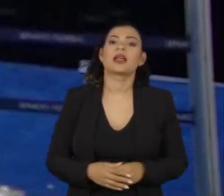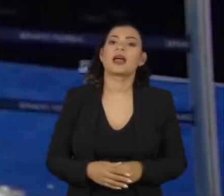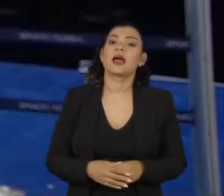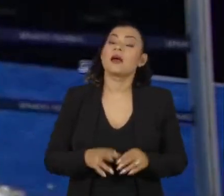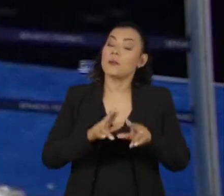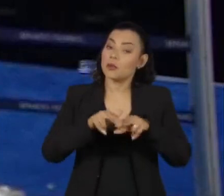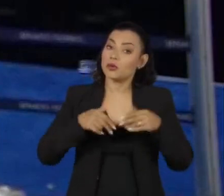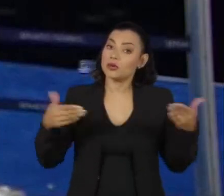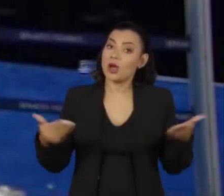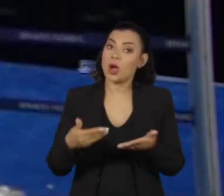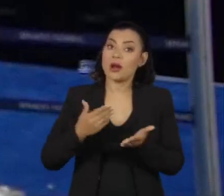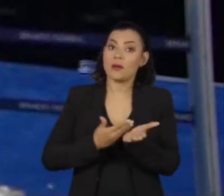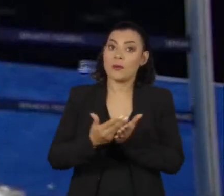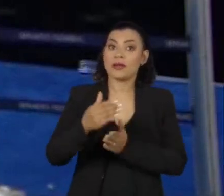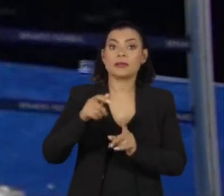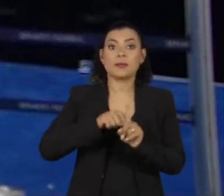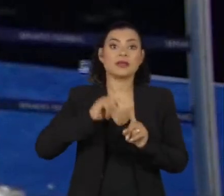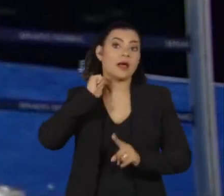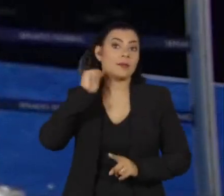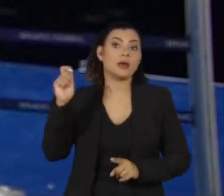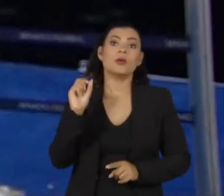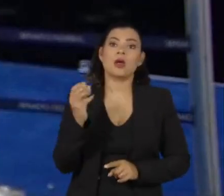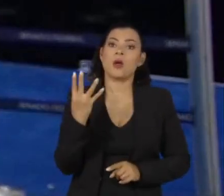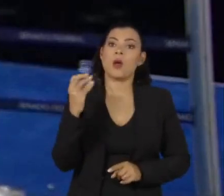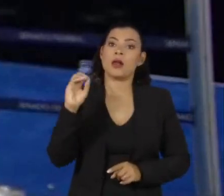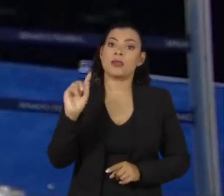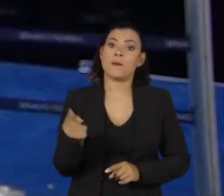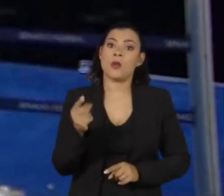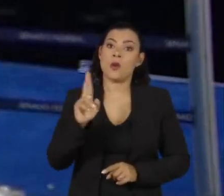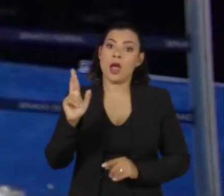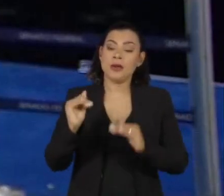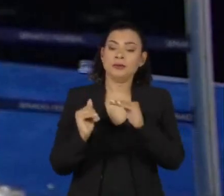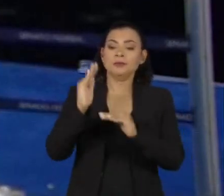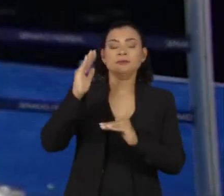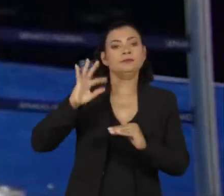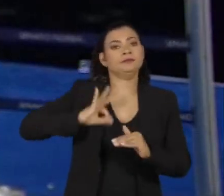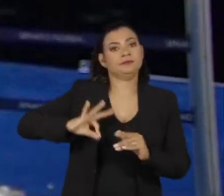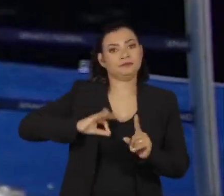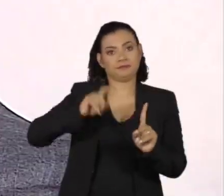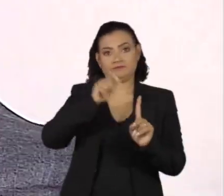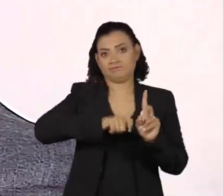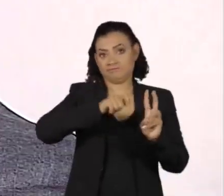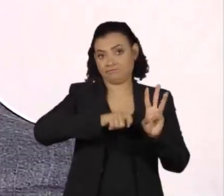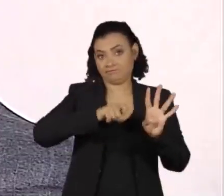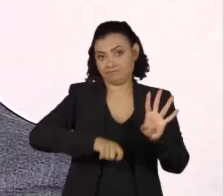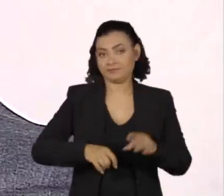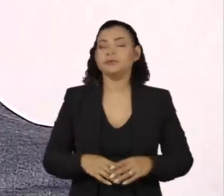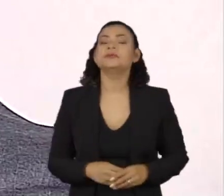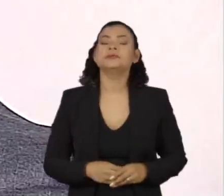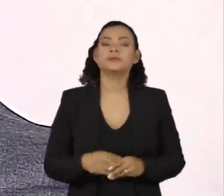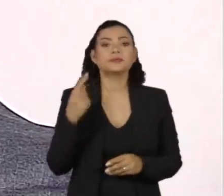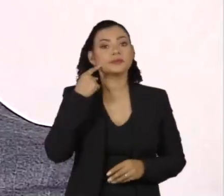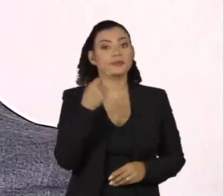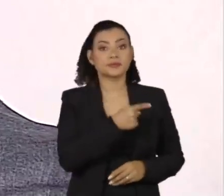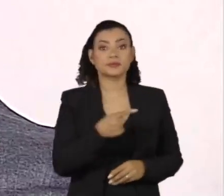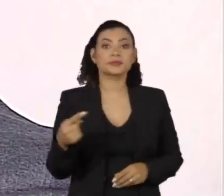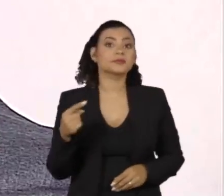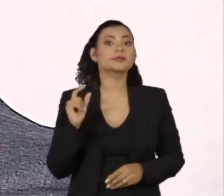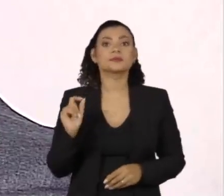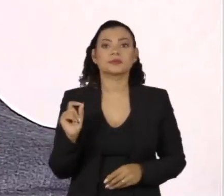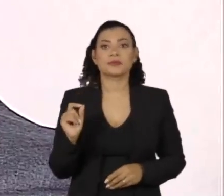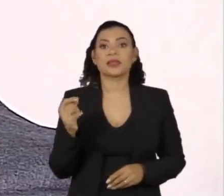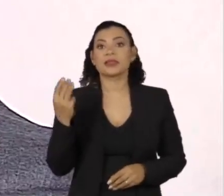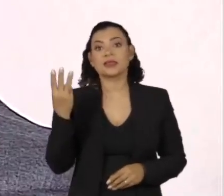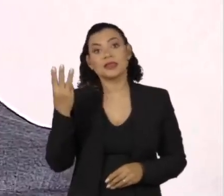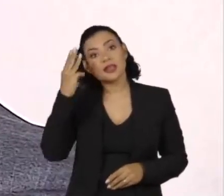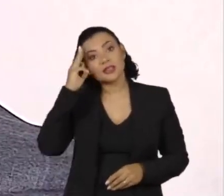que a partir de abril pode ultrapassar os 40 mil reais mensais. Essa semana de três dias e o